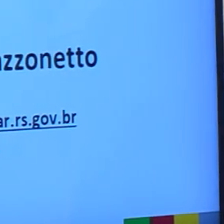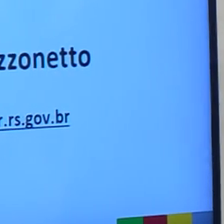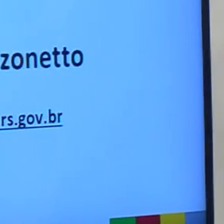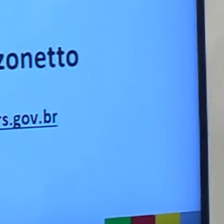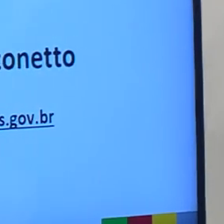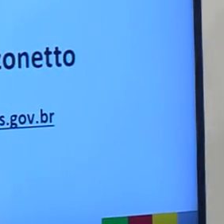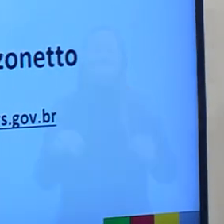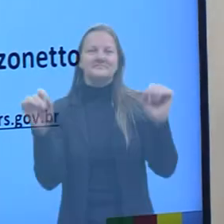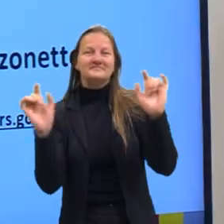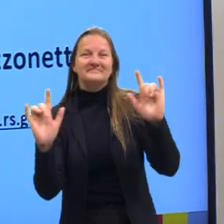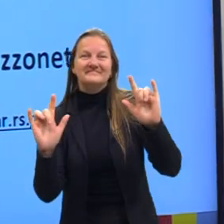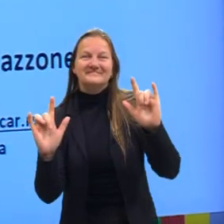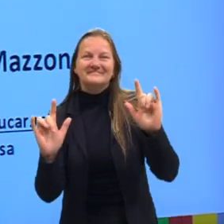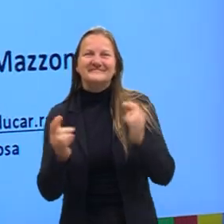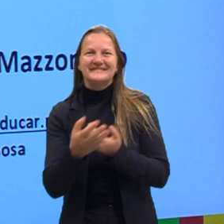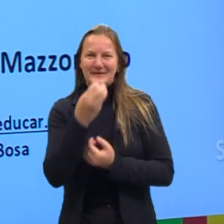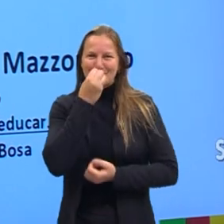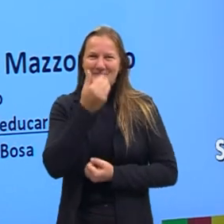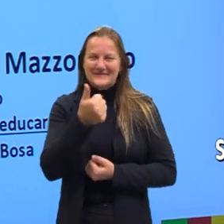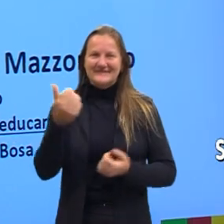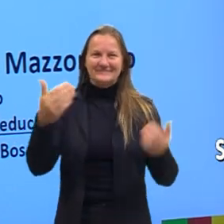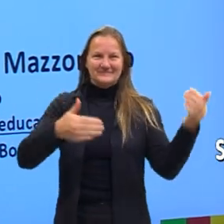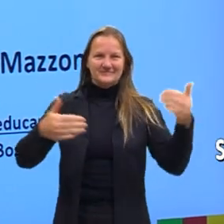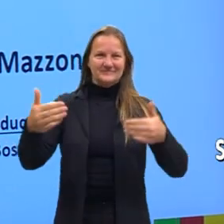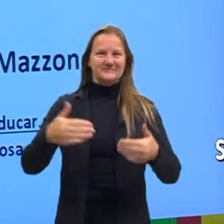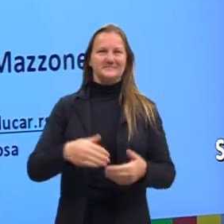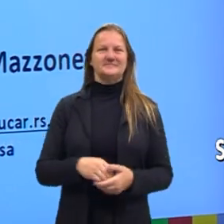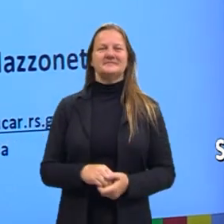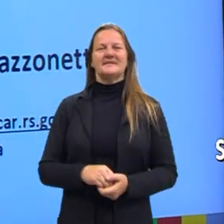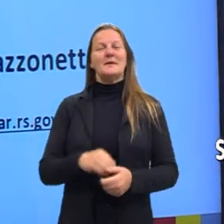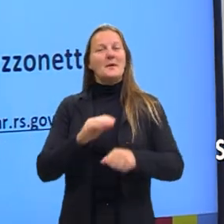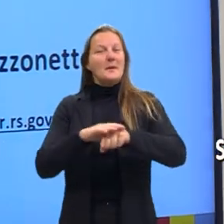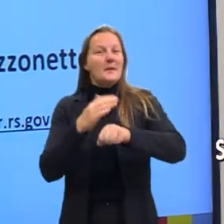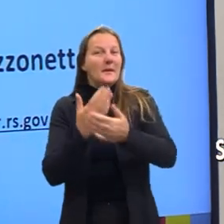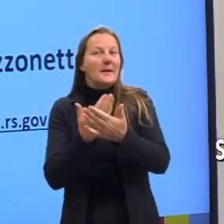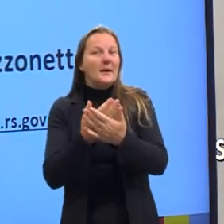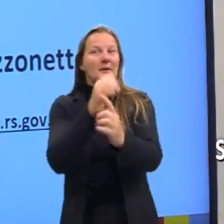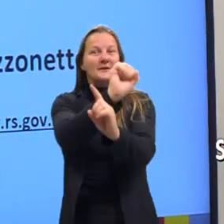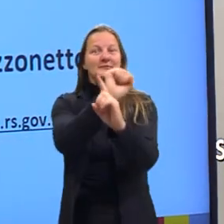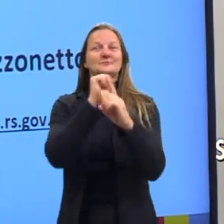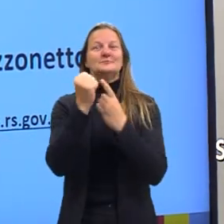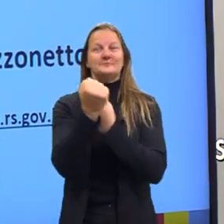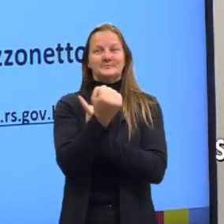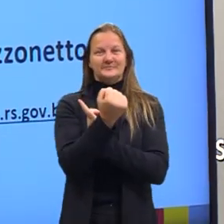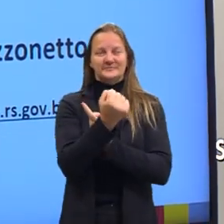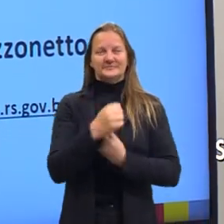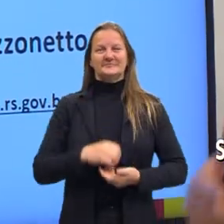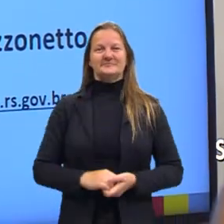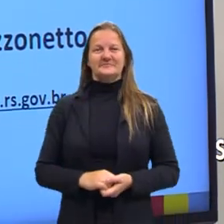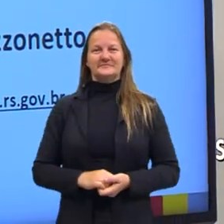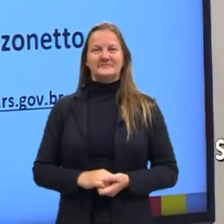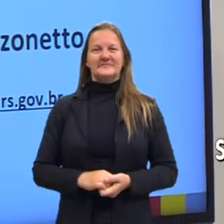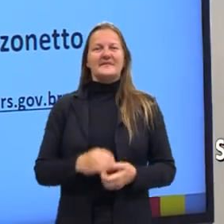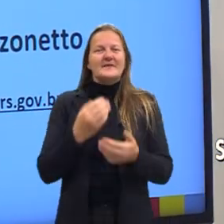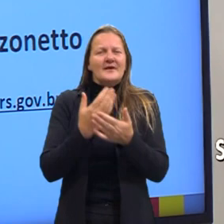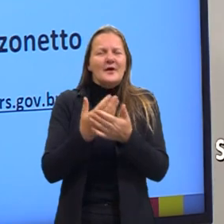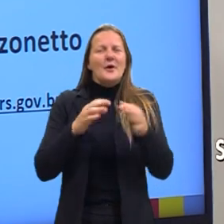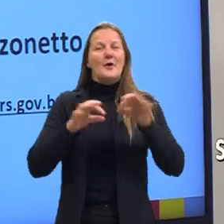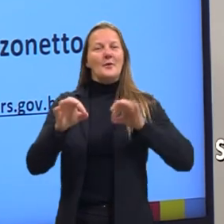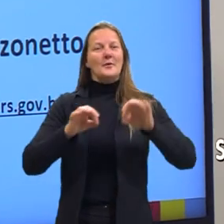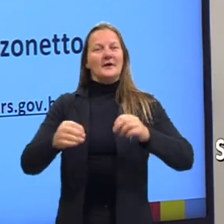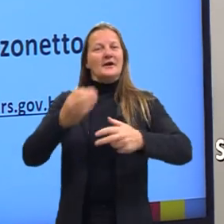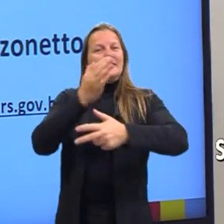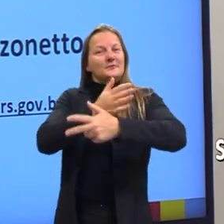Fala aí rapaziada, tudo bem? Seja bem-vindo, seja bem-vinda a mais uma aula de sociologia. Estamos aqui nesse projeto